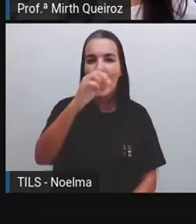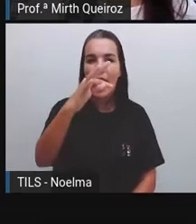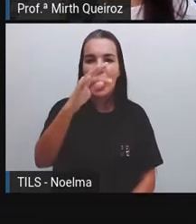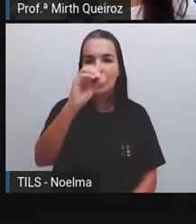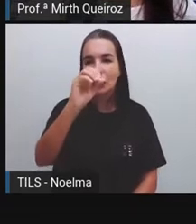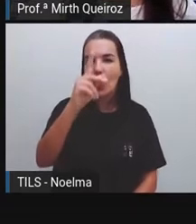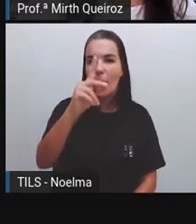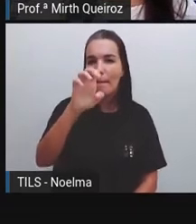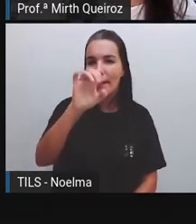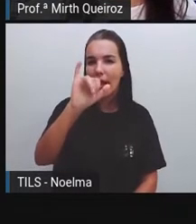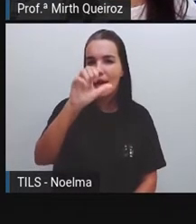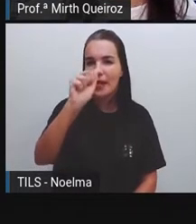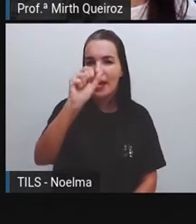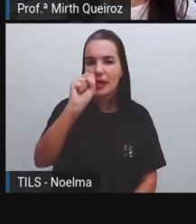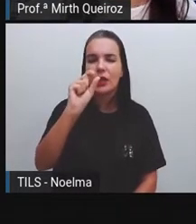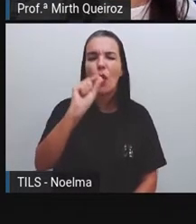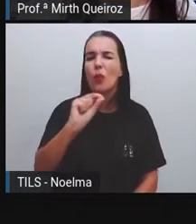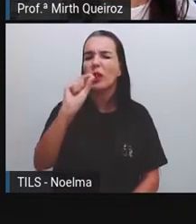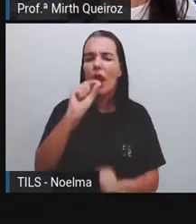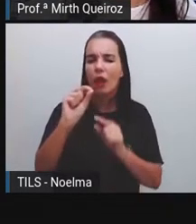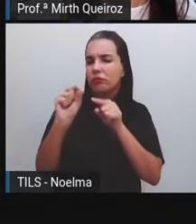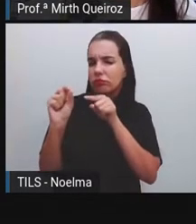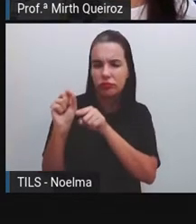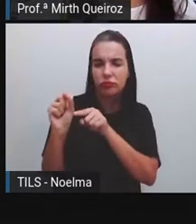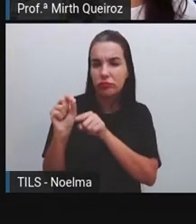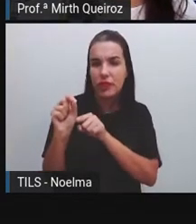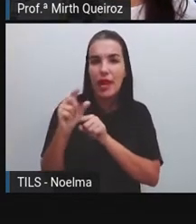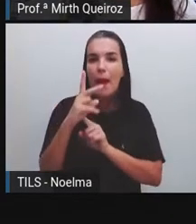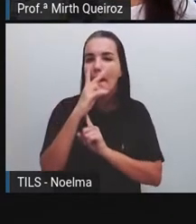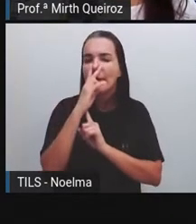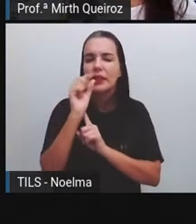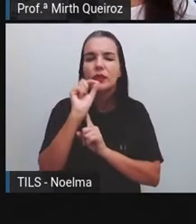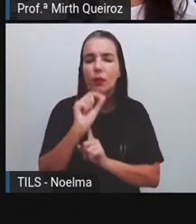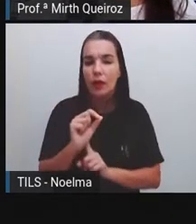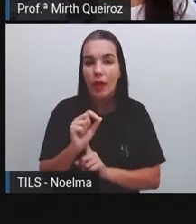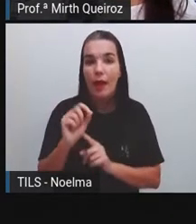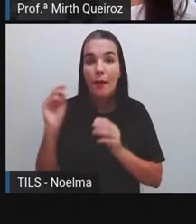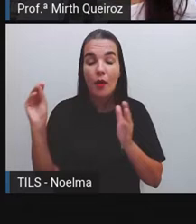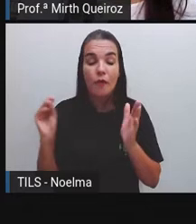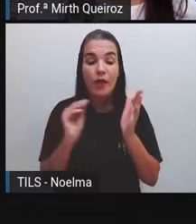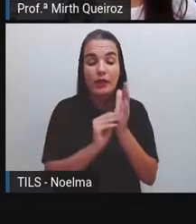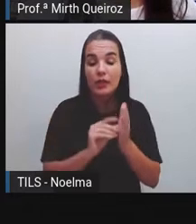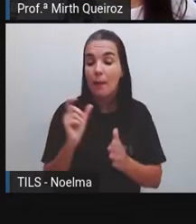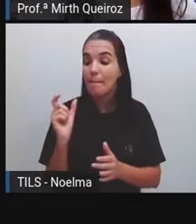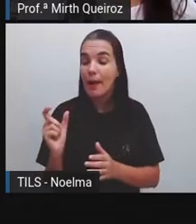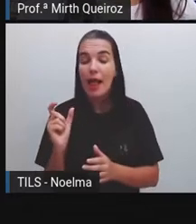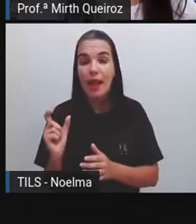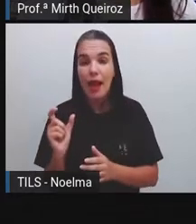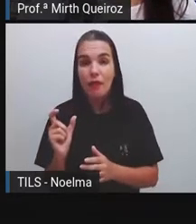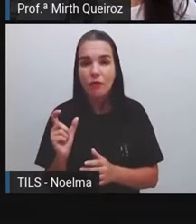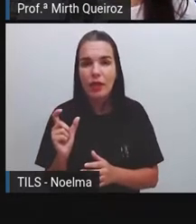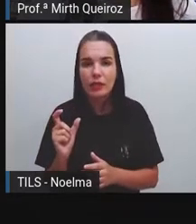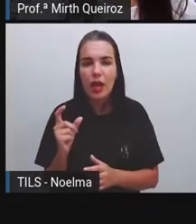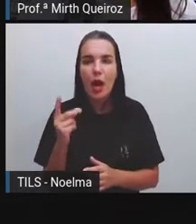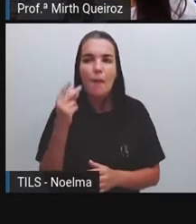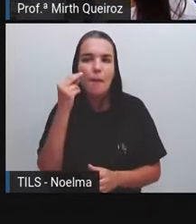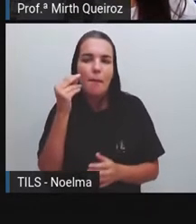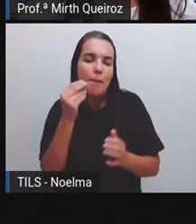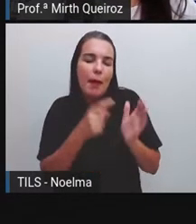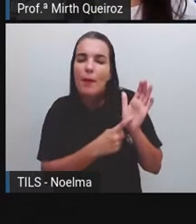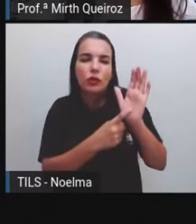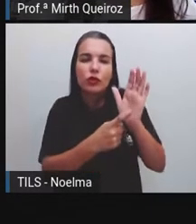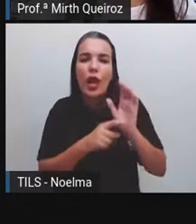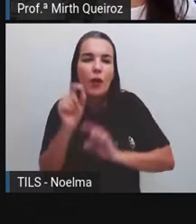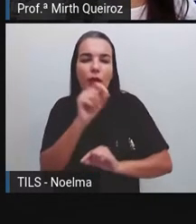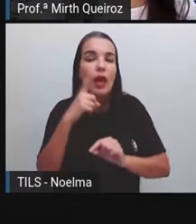São definidas como palavras que vão tentar reproduzir o som. Por exemplo, cabrum, como o som de um trovão.